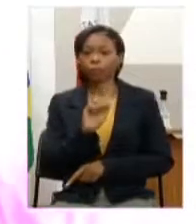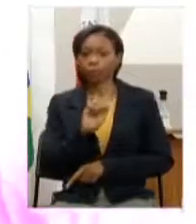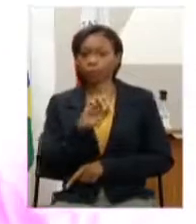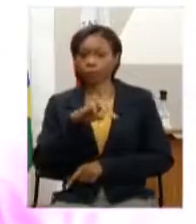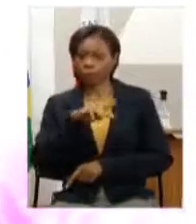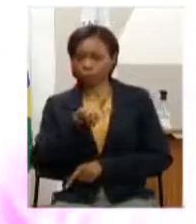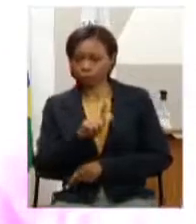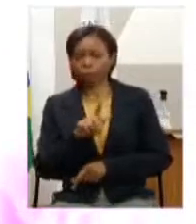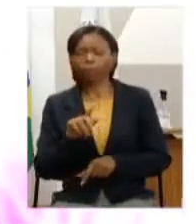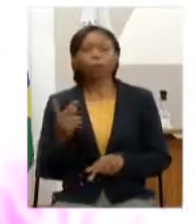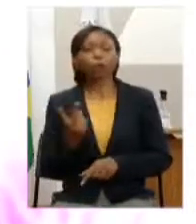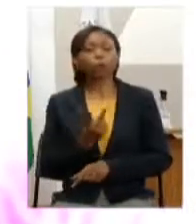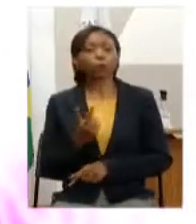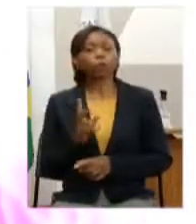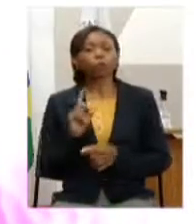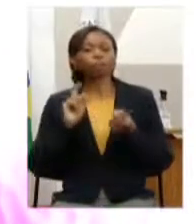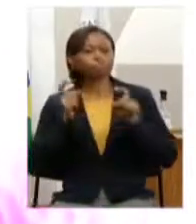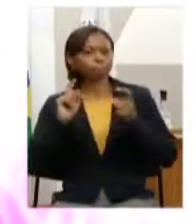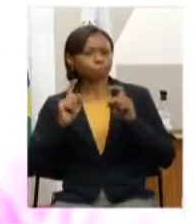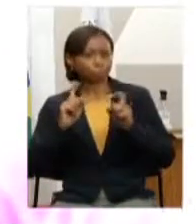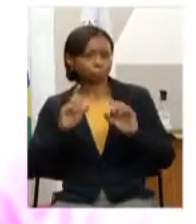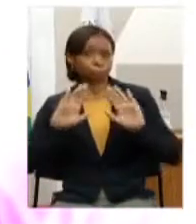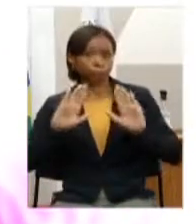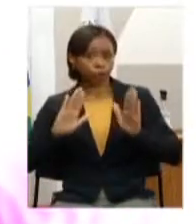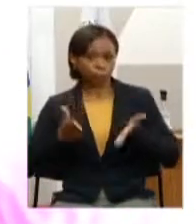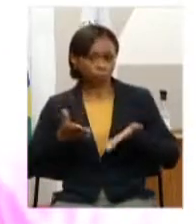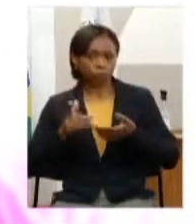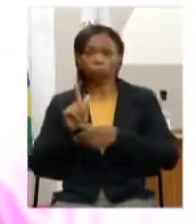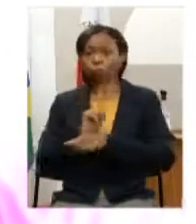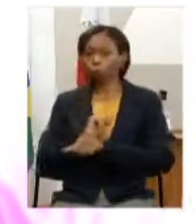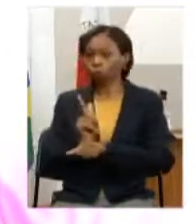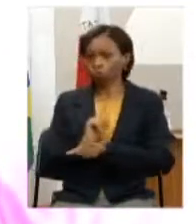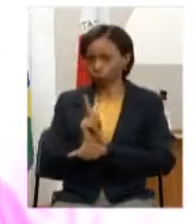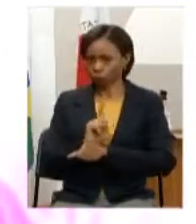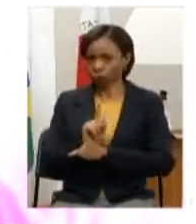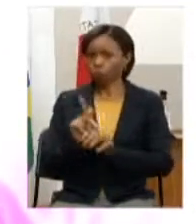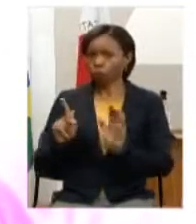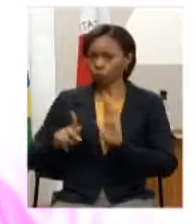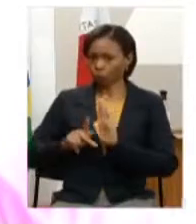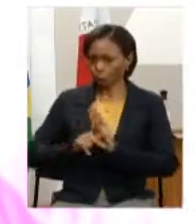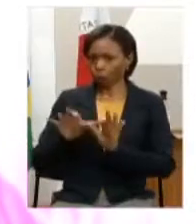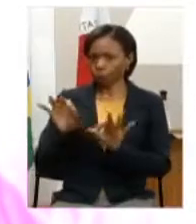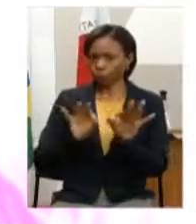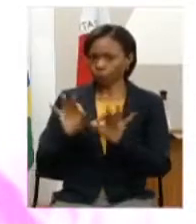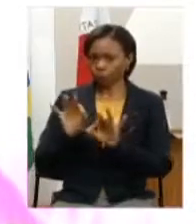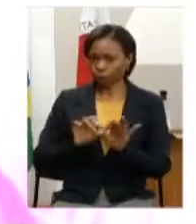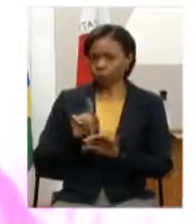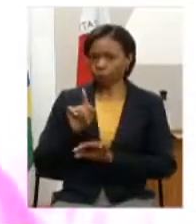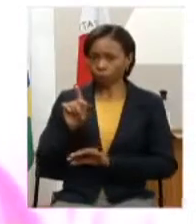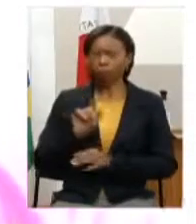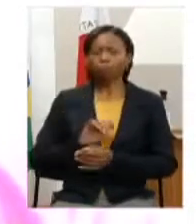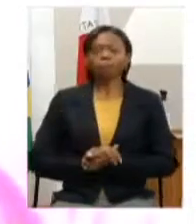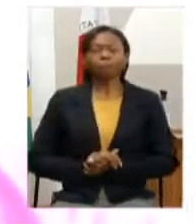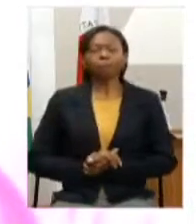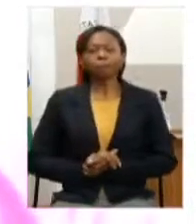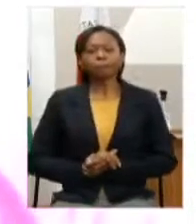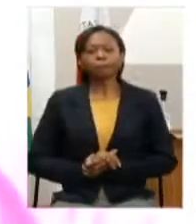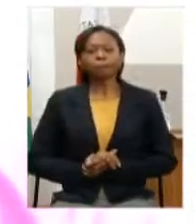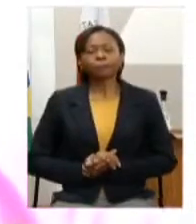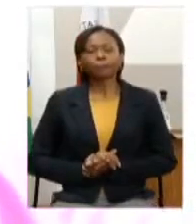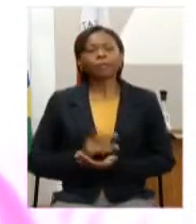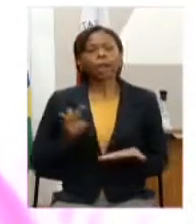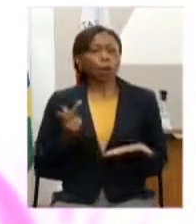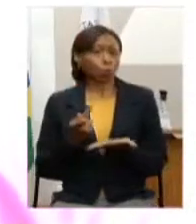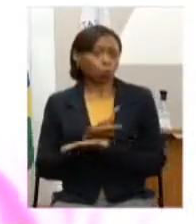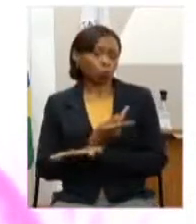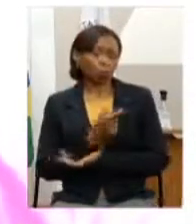teve uma reunião com os gestores do programa na CEAPA e houve uma